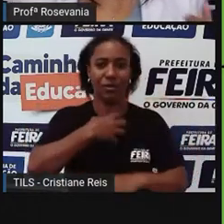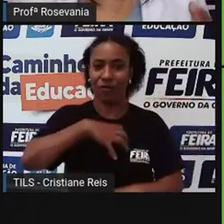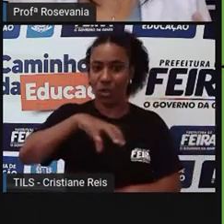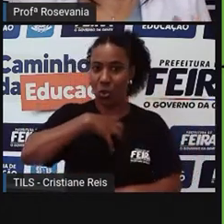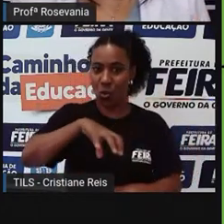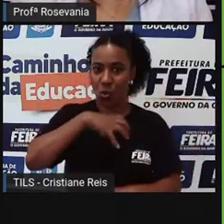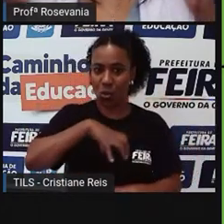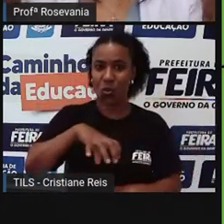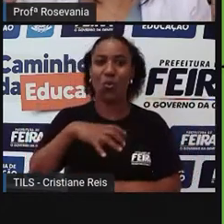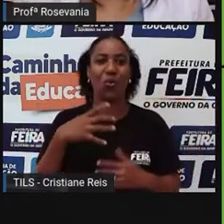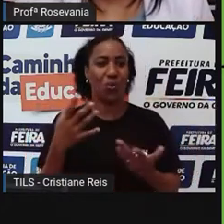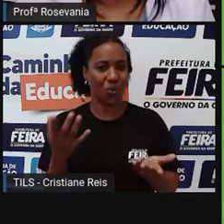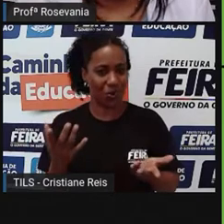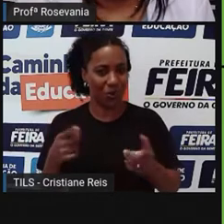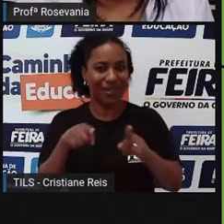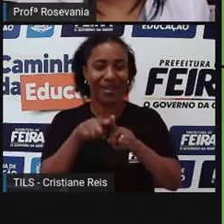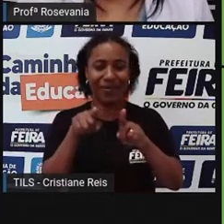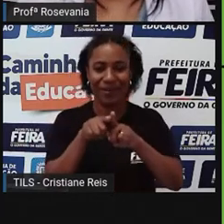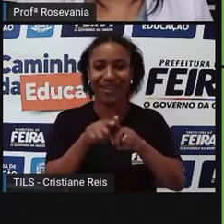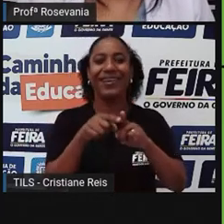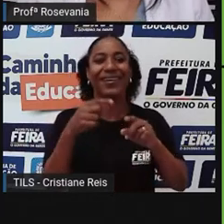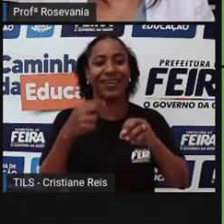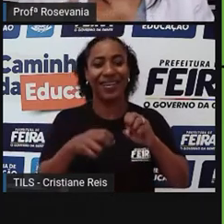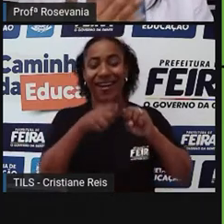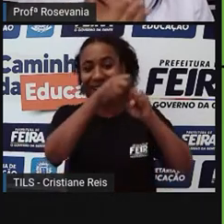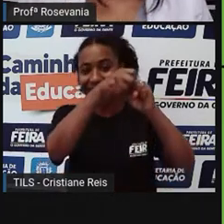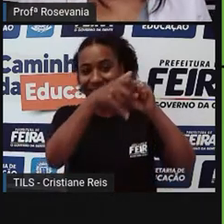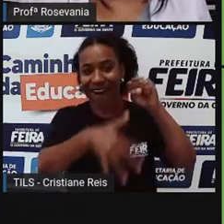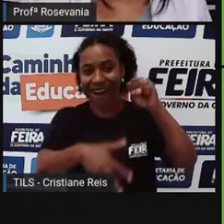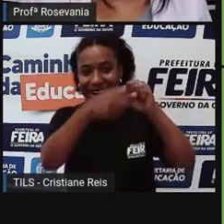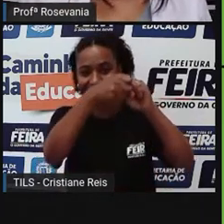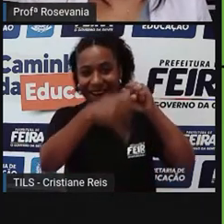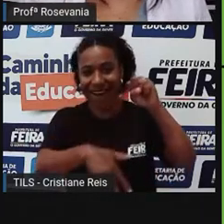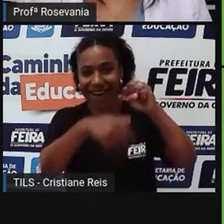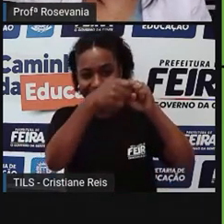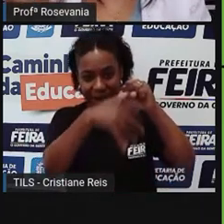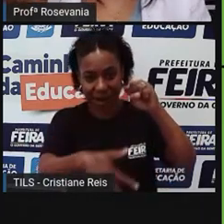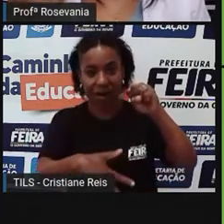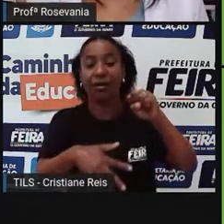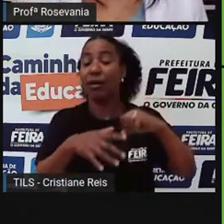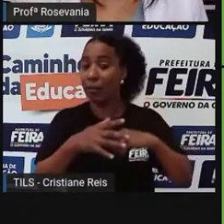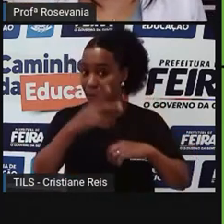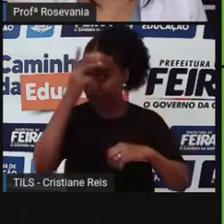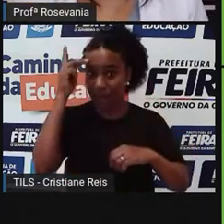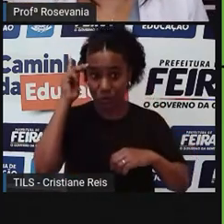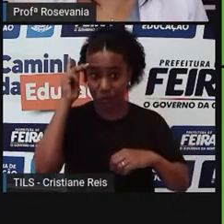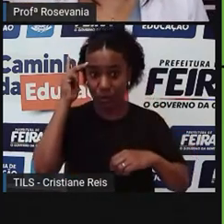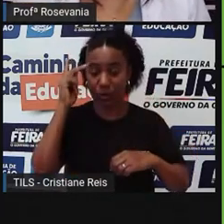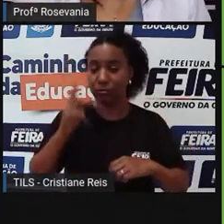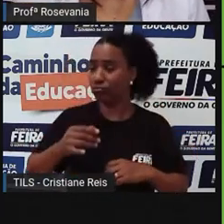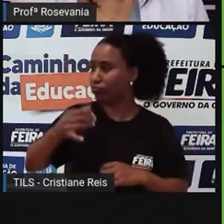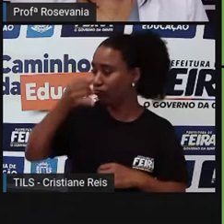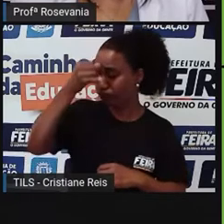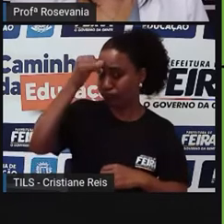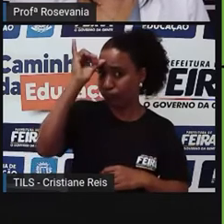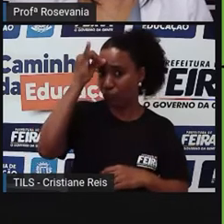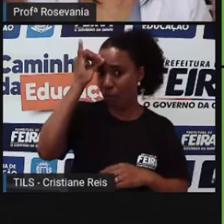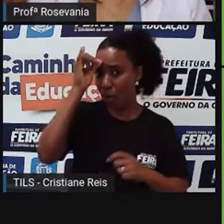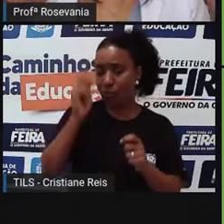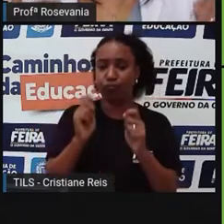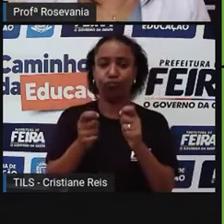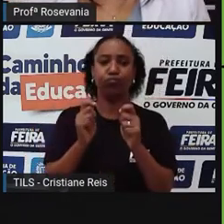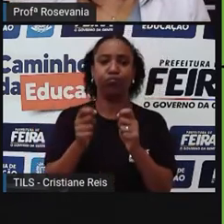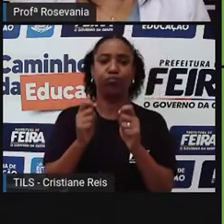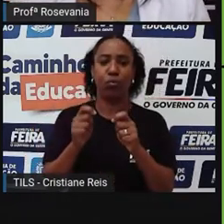para ir para Salvador e Cachoeira, que ajudou também essa parada desses tropeiros, né? Dessas pessoas, desses viajantes,